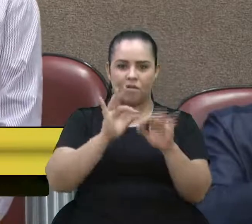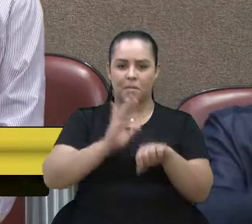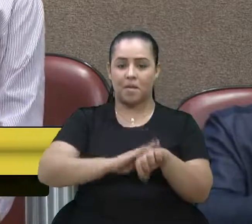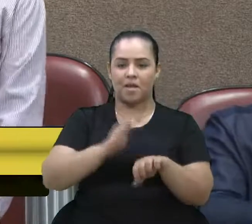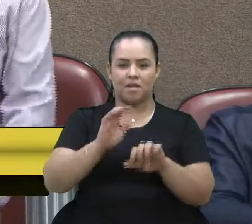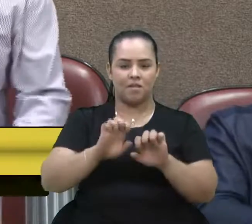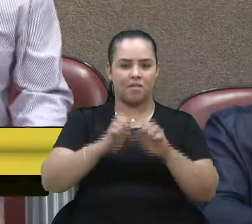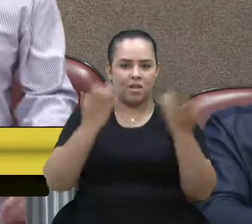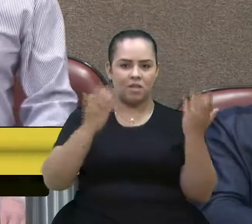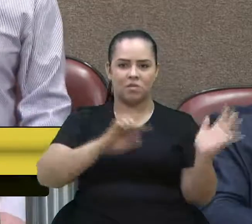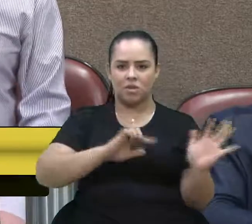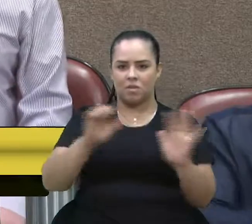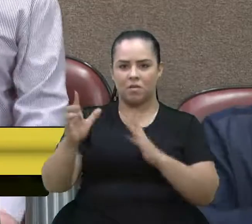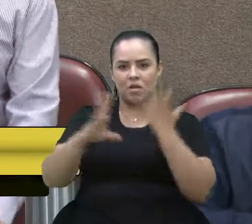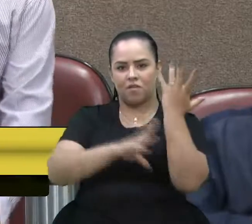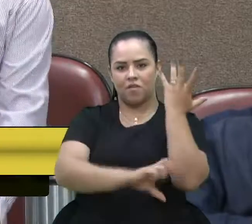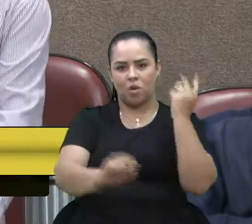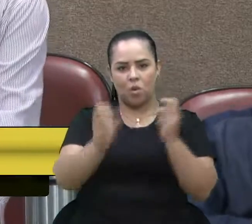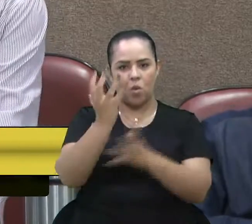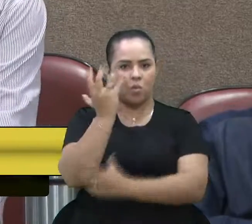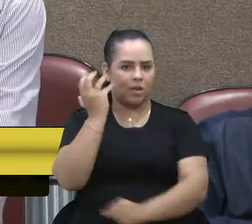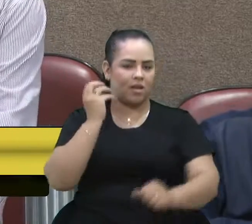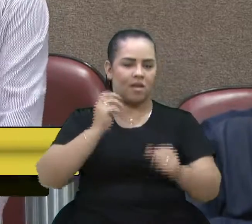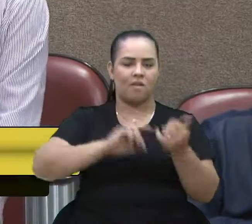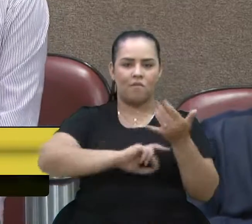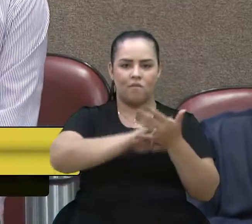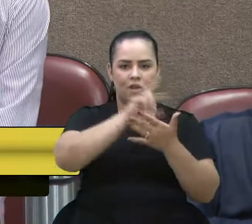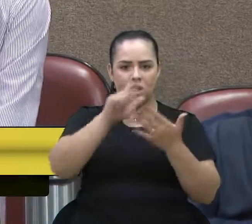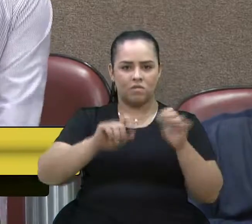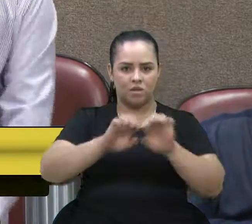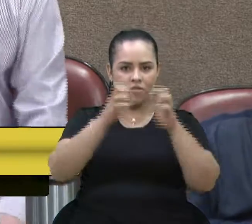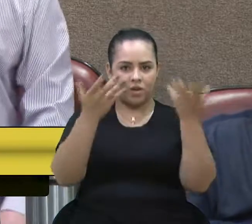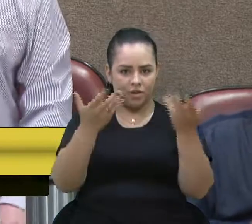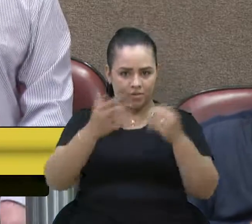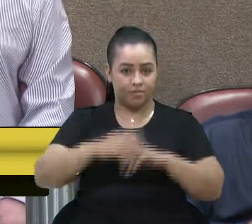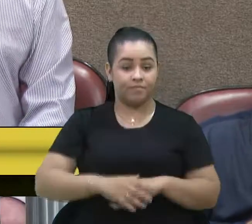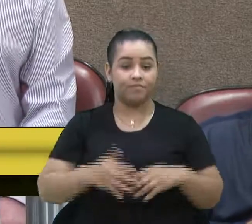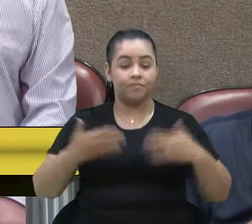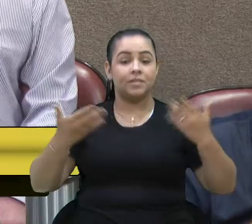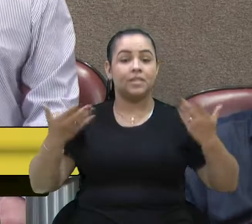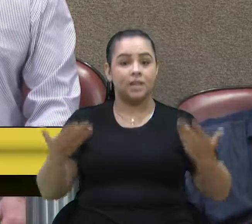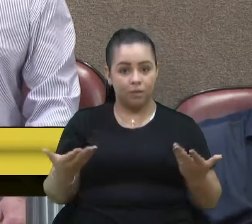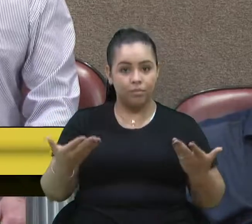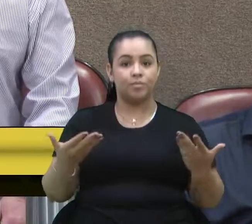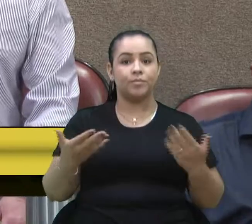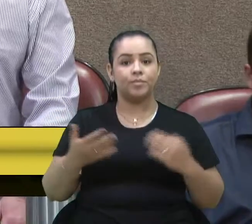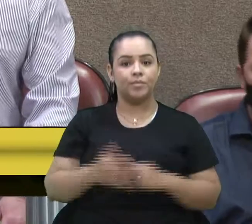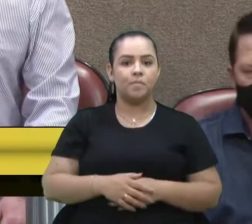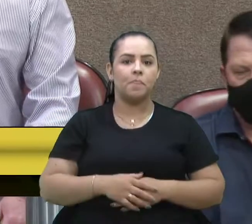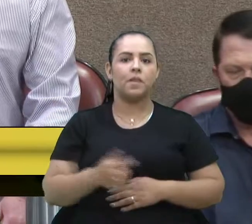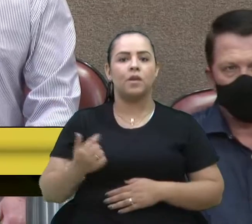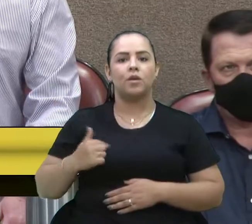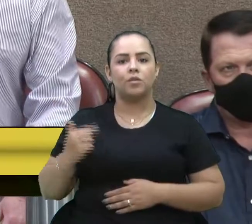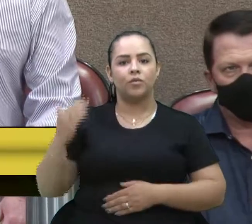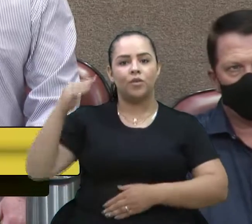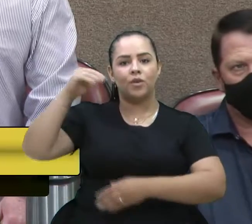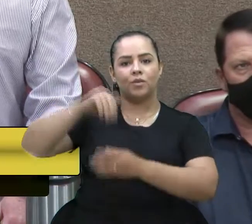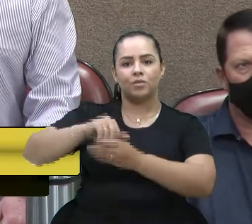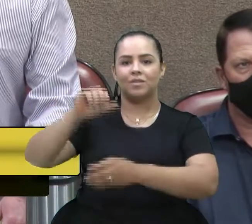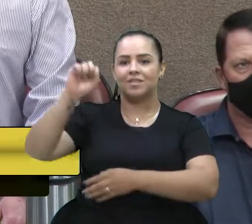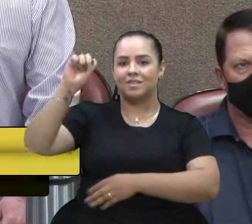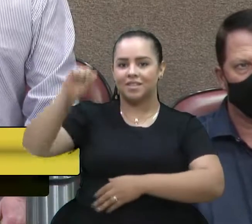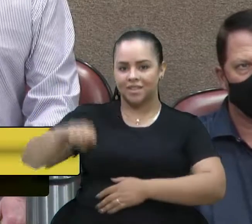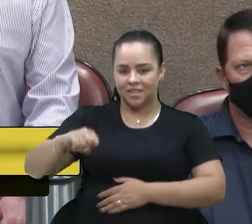eventos, Semana Farroupilha, dentre outros. Então, feitas essas considerações, estarei votando favorável